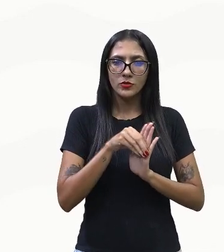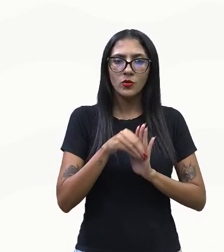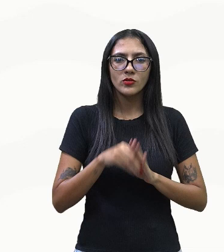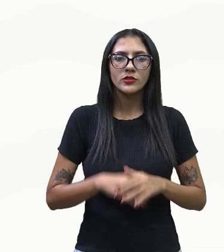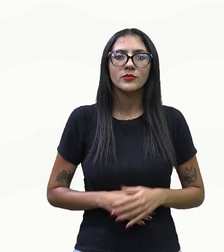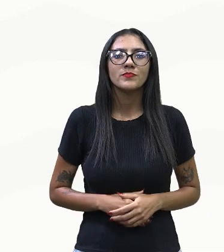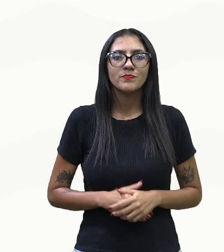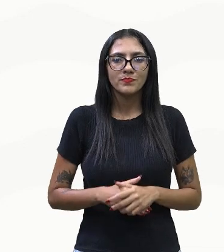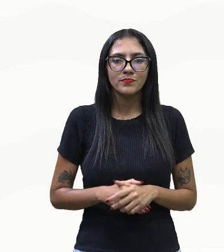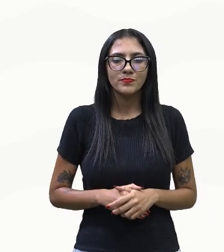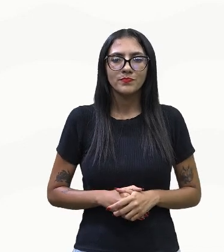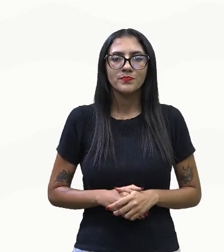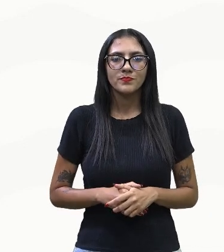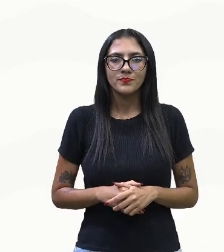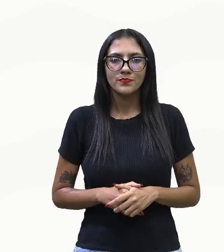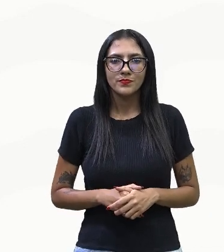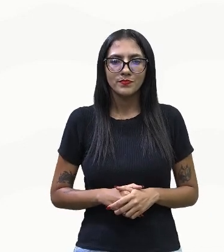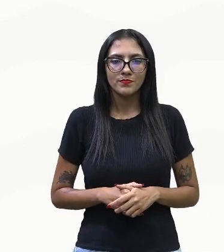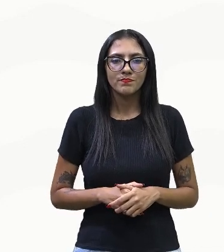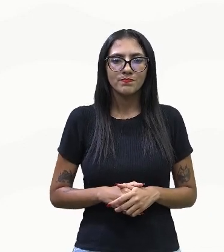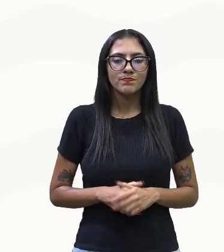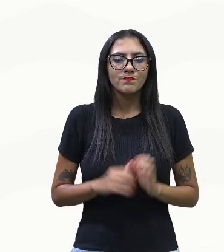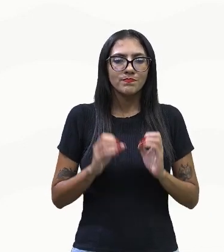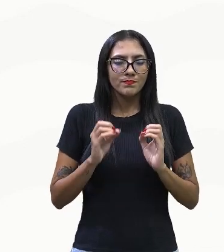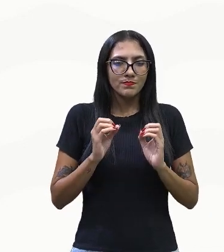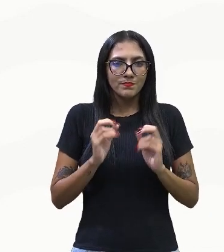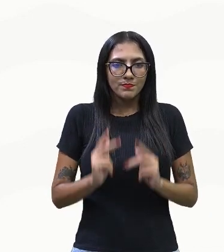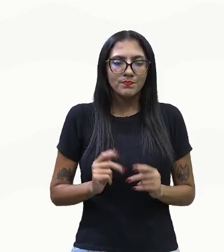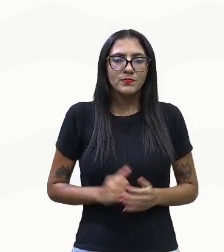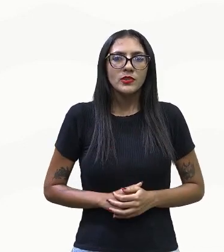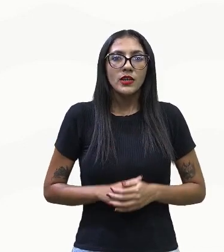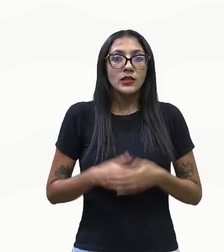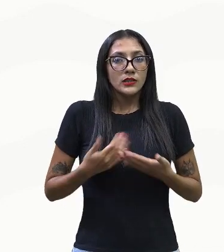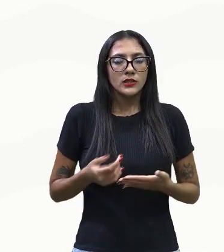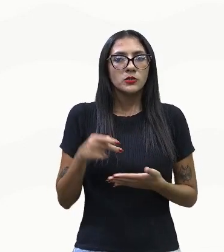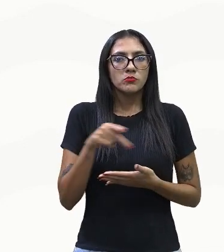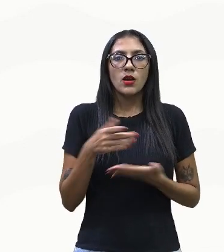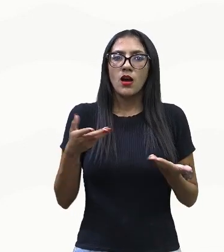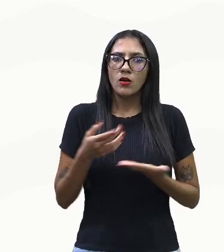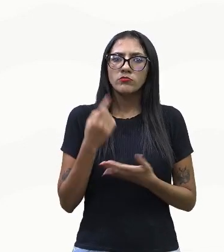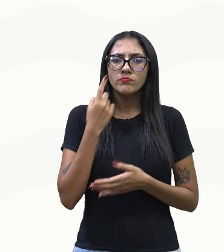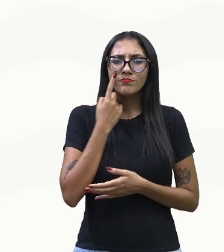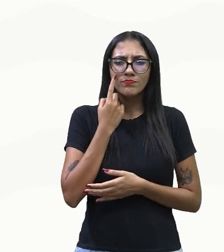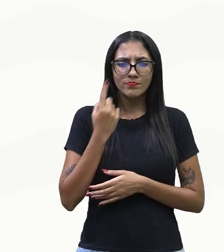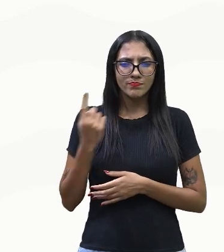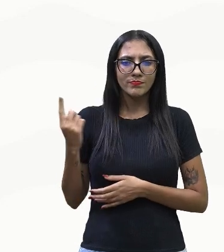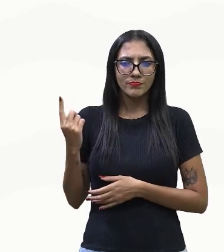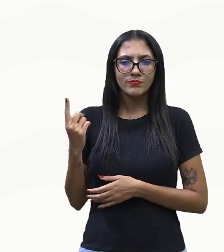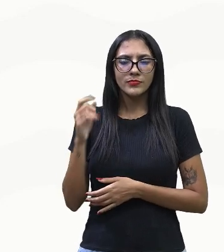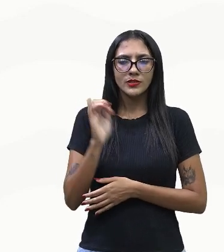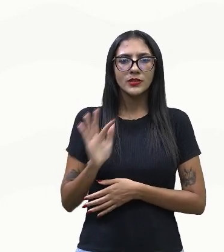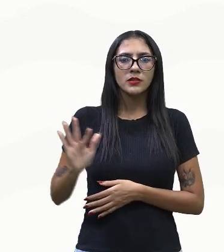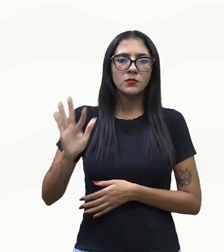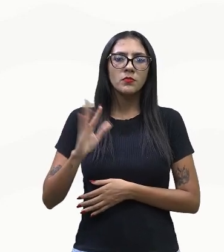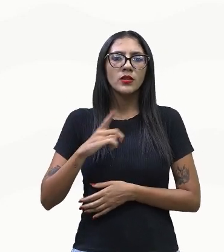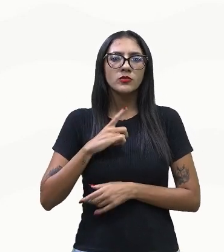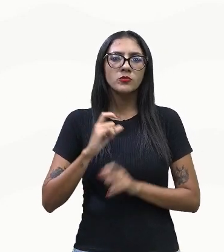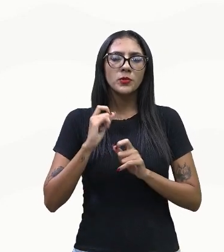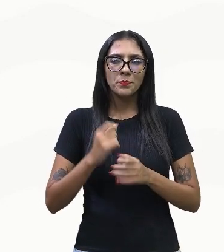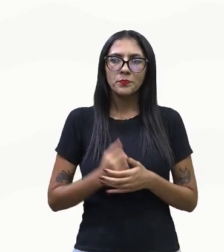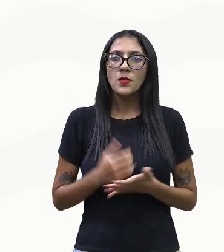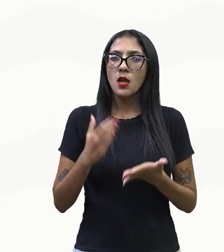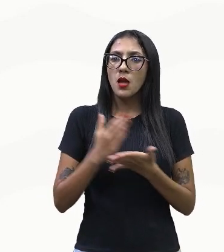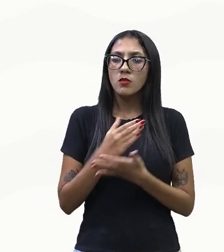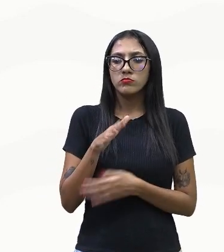desculpa, na área do bioma da Amazônia. E professor, a gente pode verificar neste mapa ainda, que temos aí áreas que